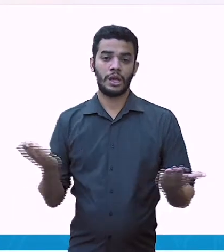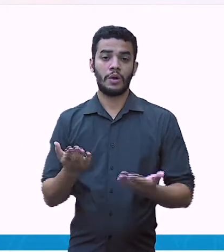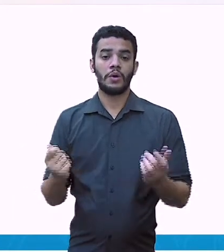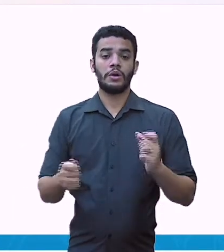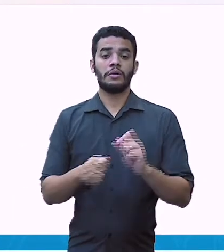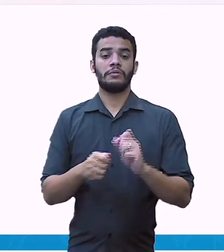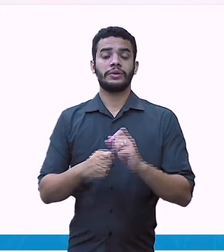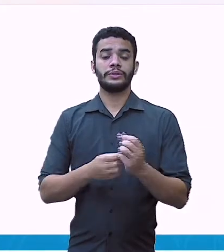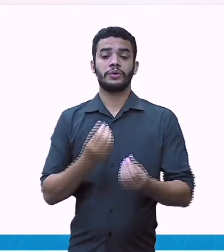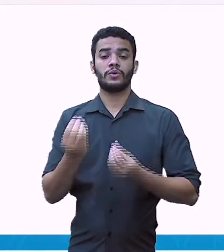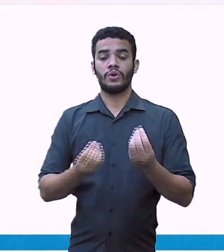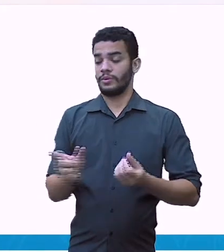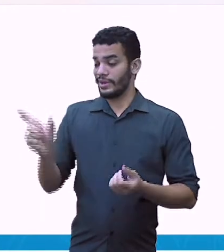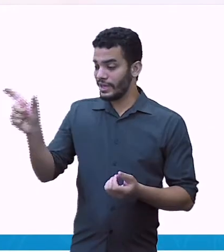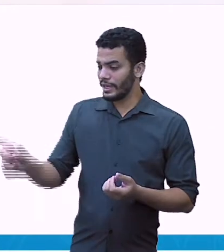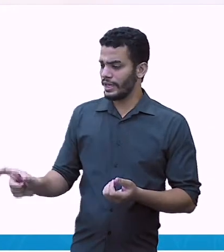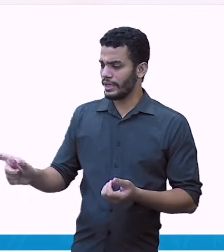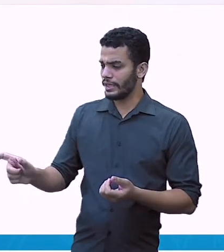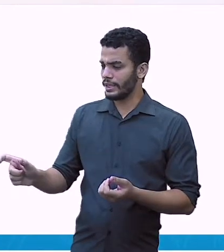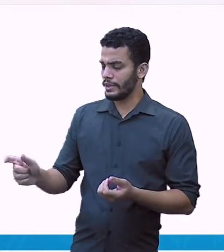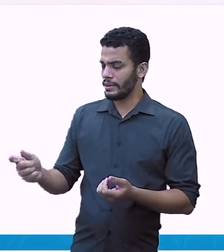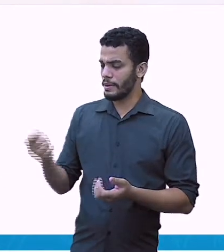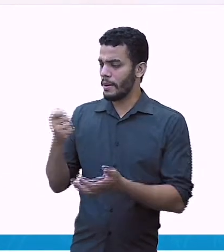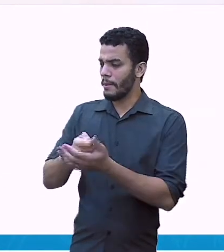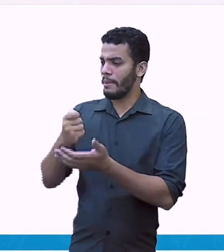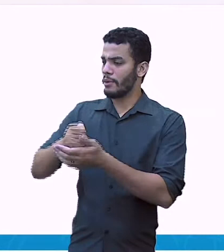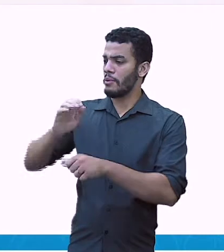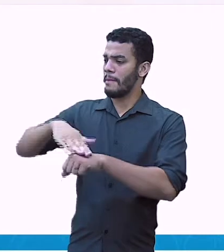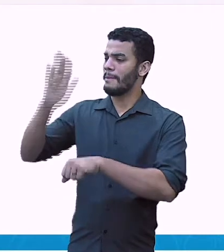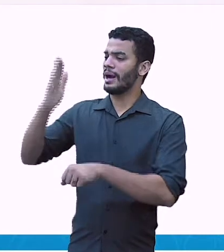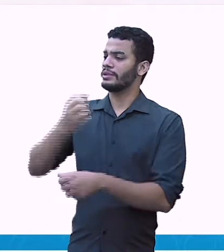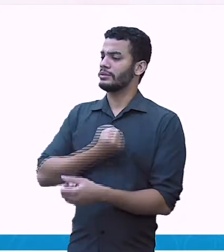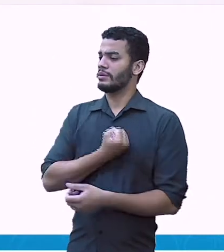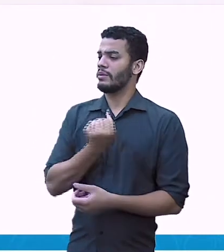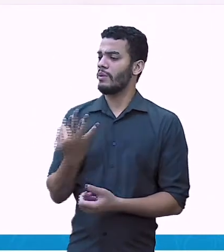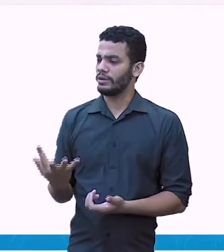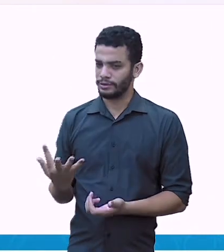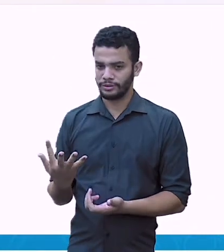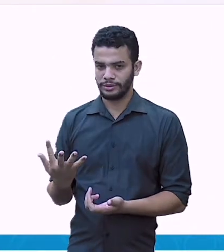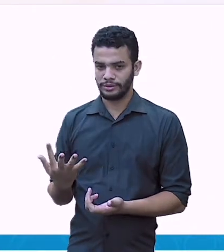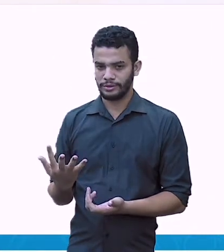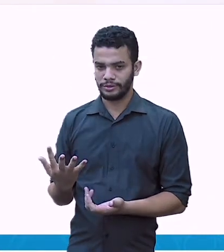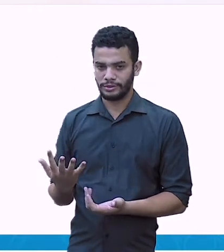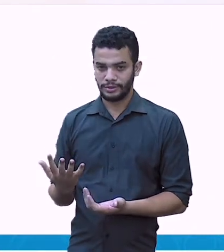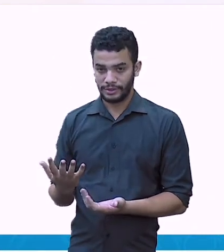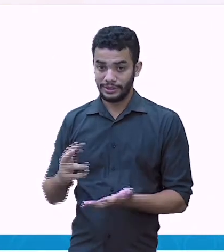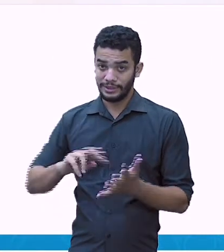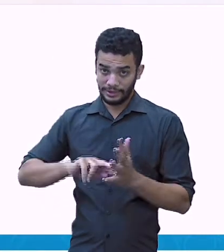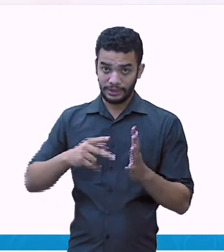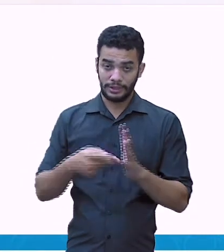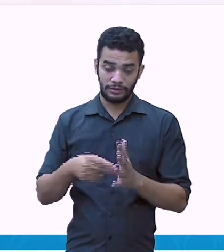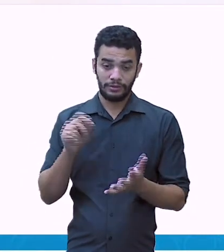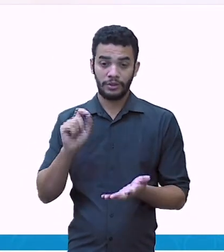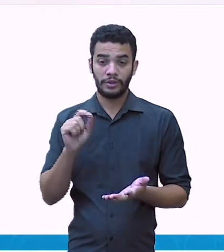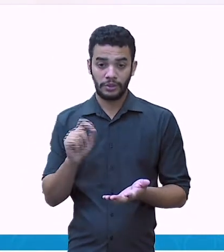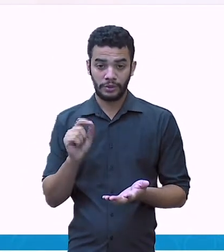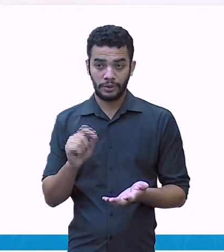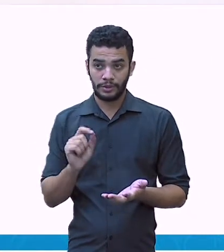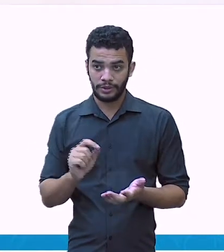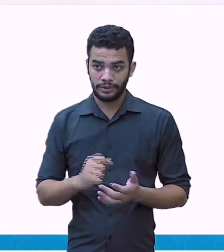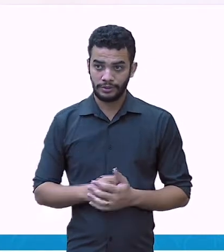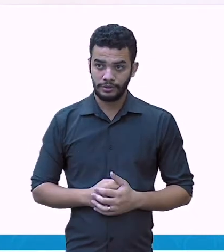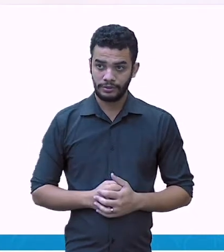Como que eu faço? Eu sei que Daniel, nós fizemos lá, nós já vimos, que Daniel, deixa eu só,